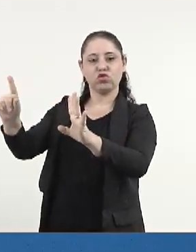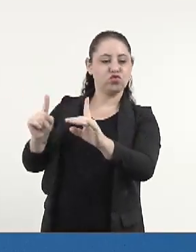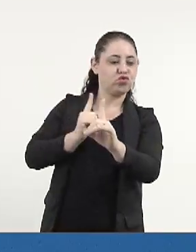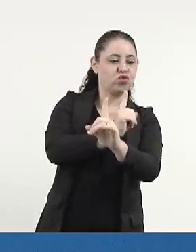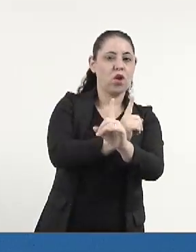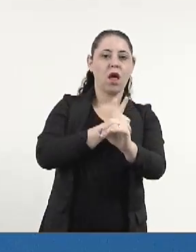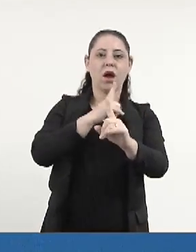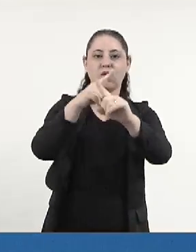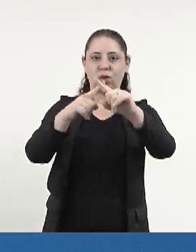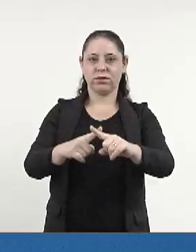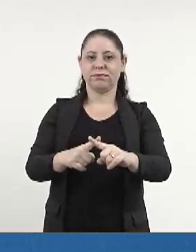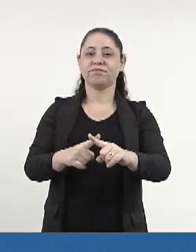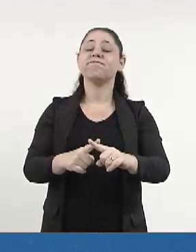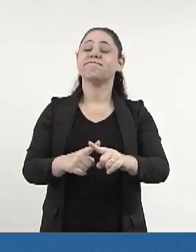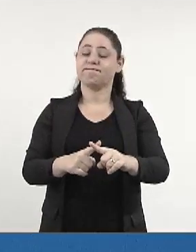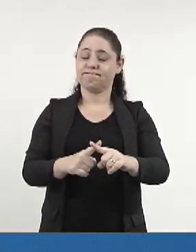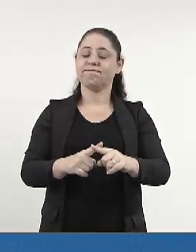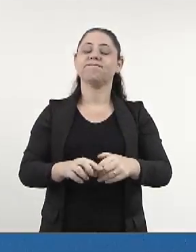concursados.